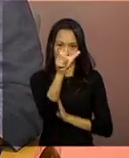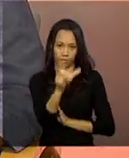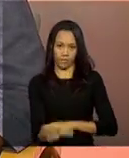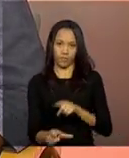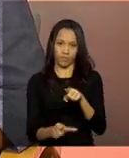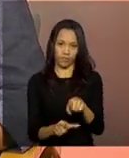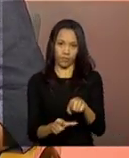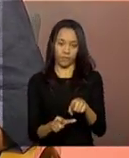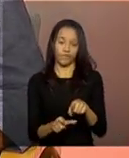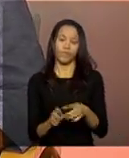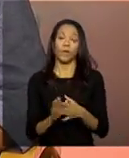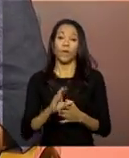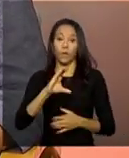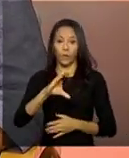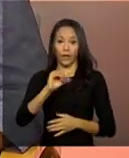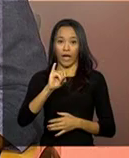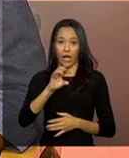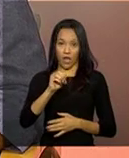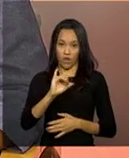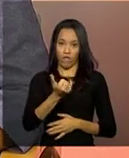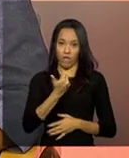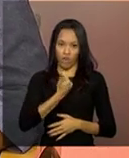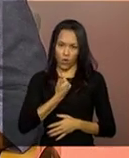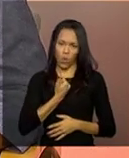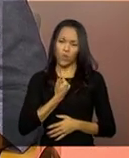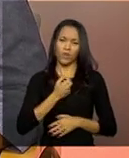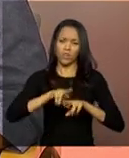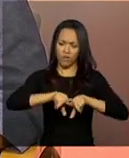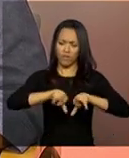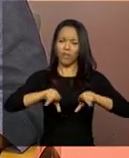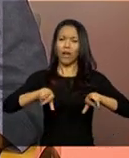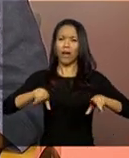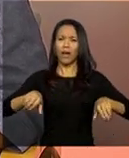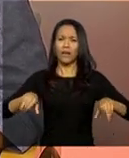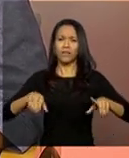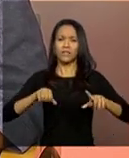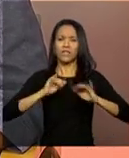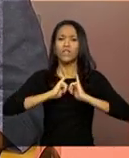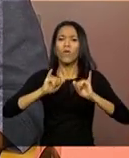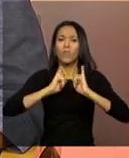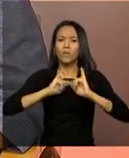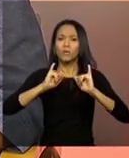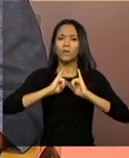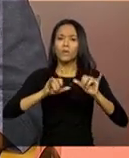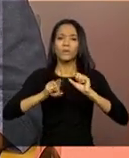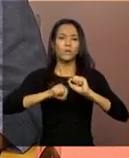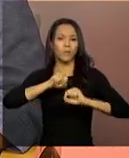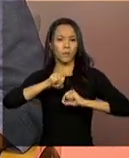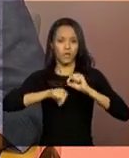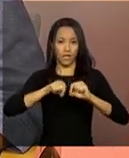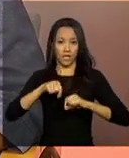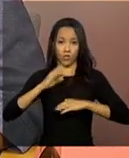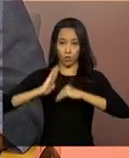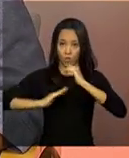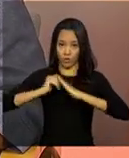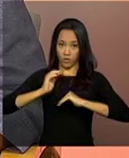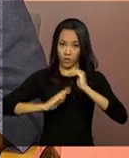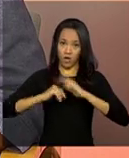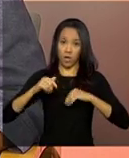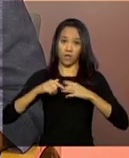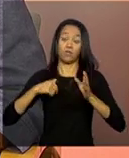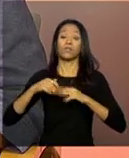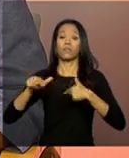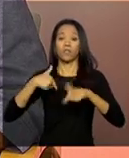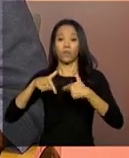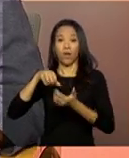Caio acabou de mencionar informações, um conjunto de informações que os técnicos dos CRAs e dos CRES